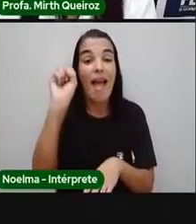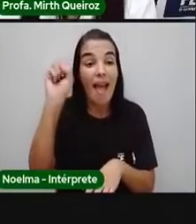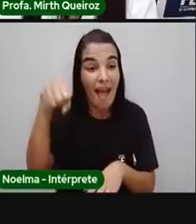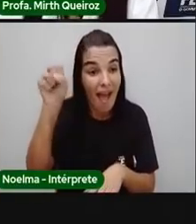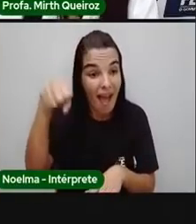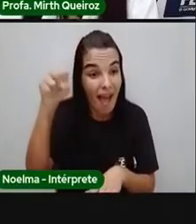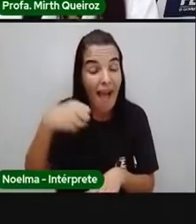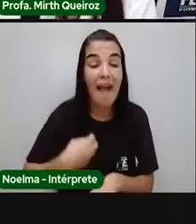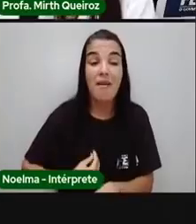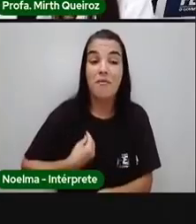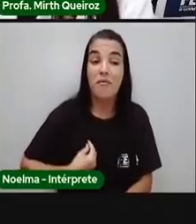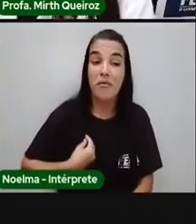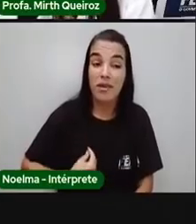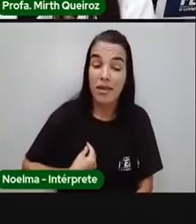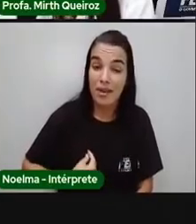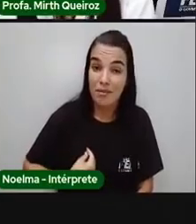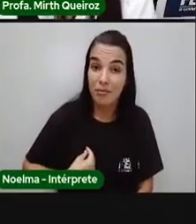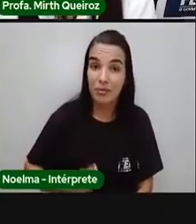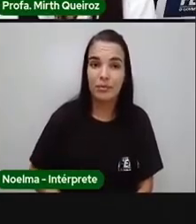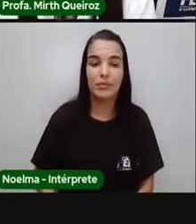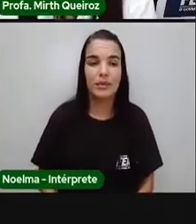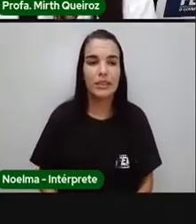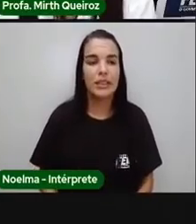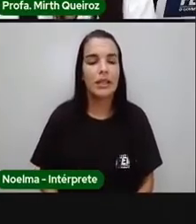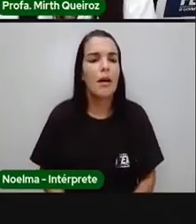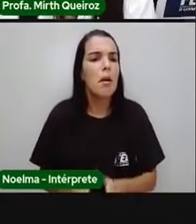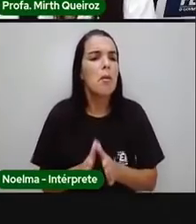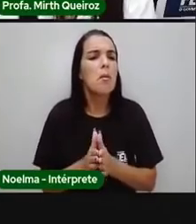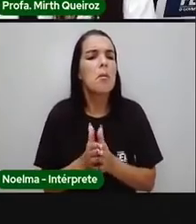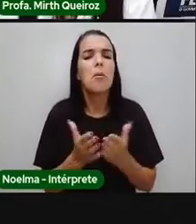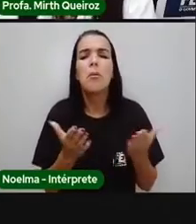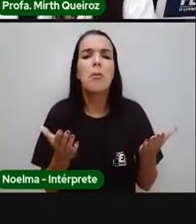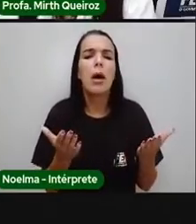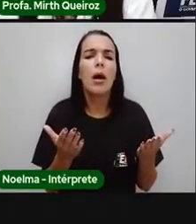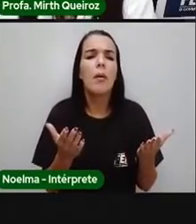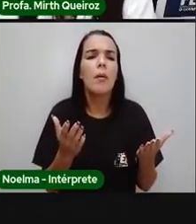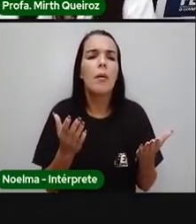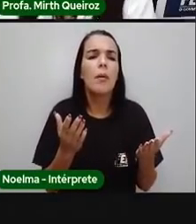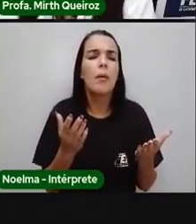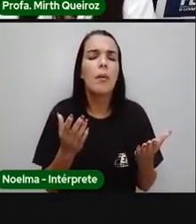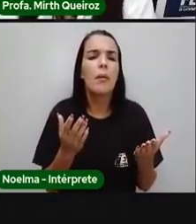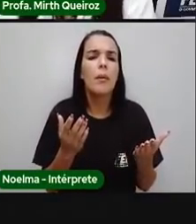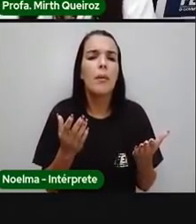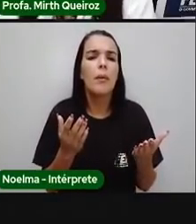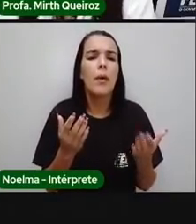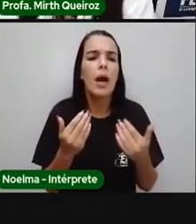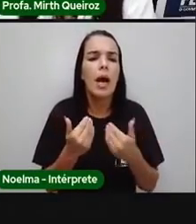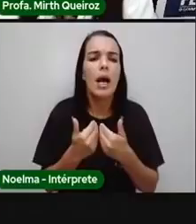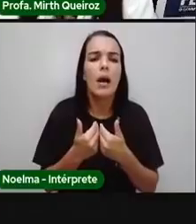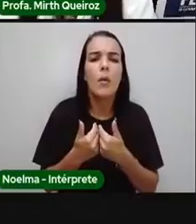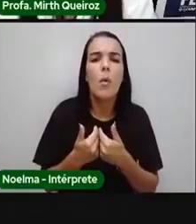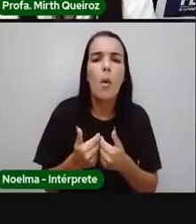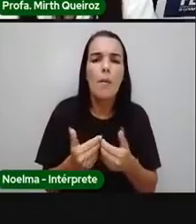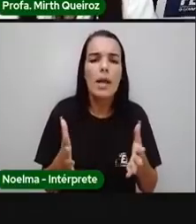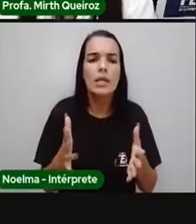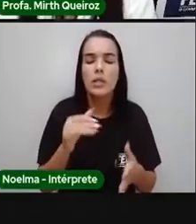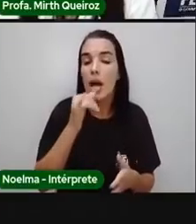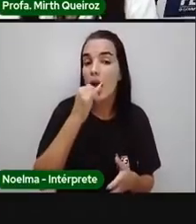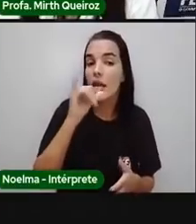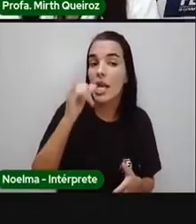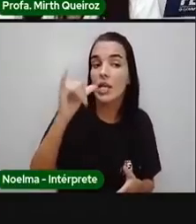animais, todos são seres vivos. E qual será a origem da energia utilizada